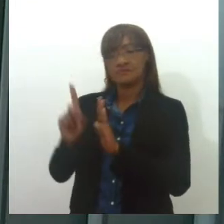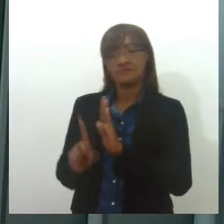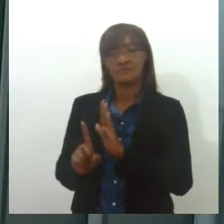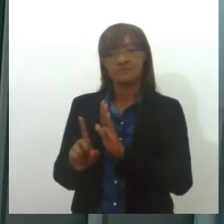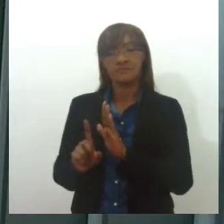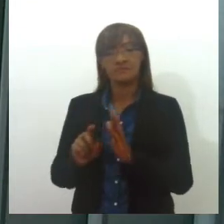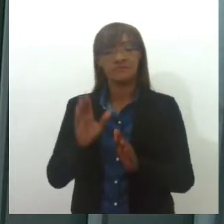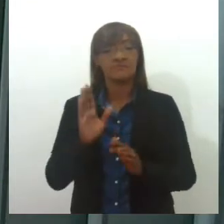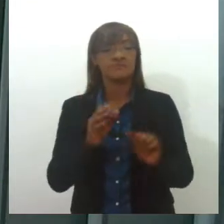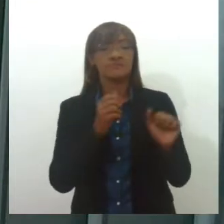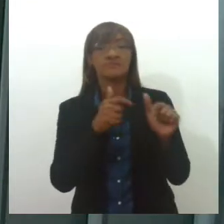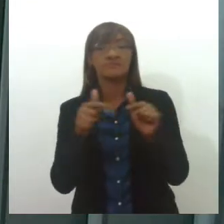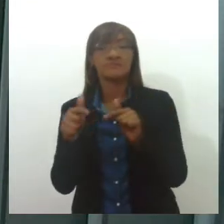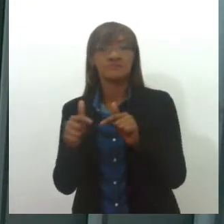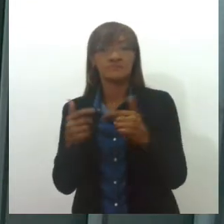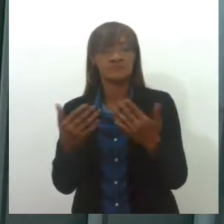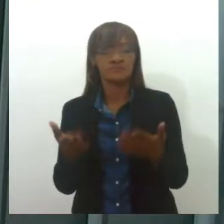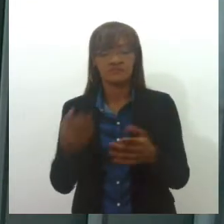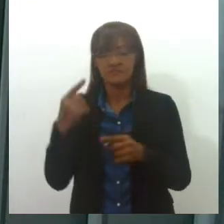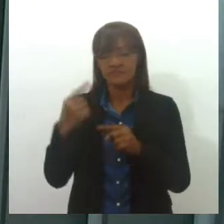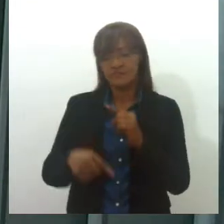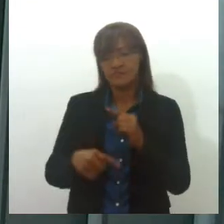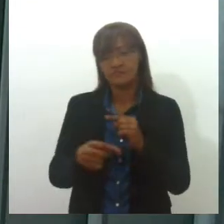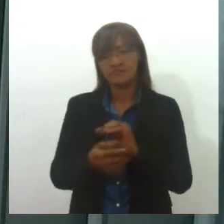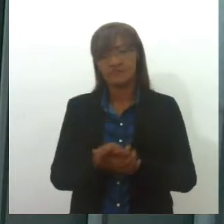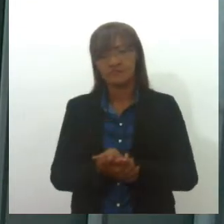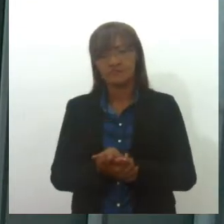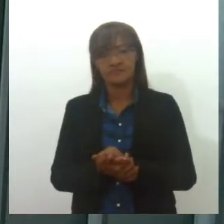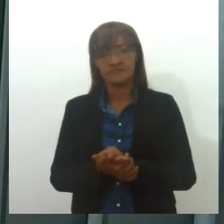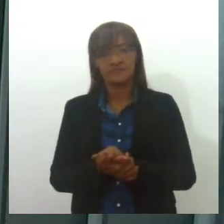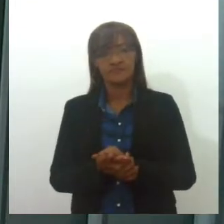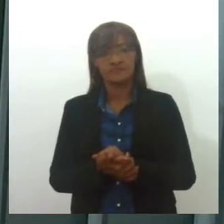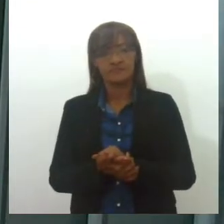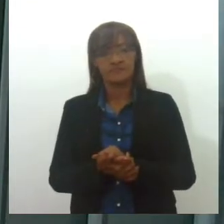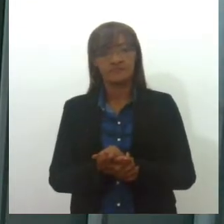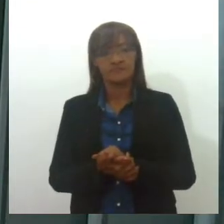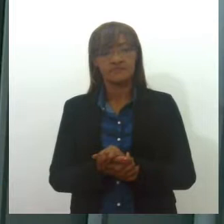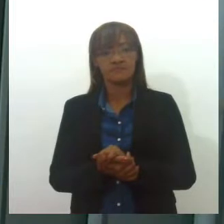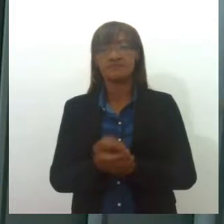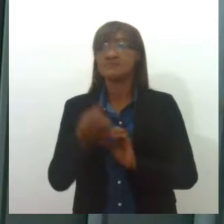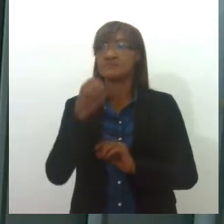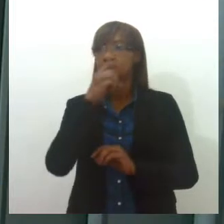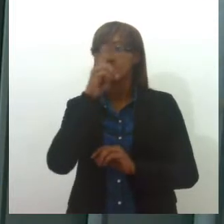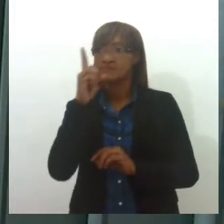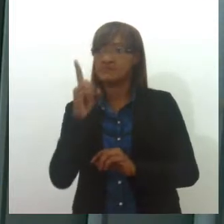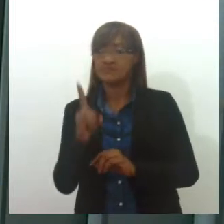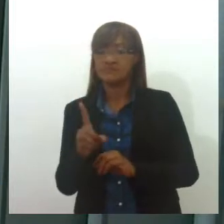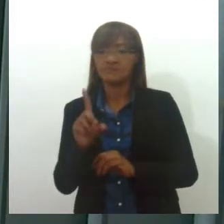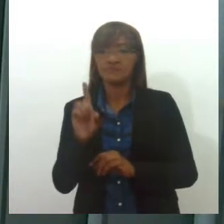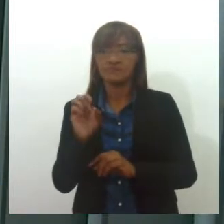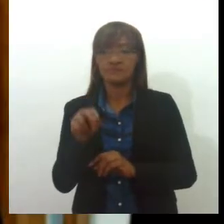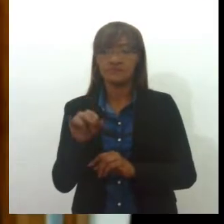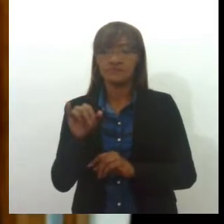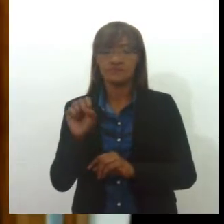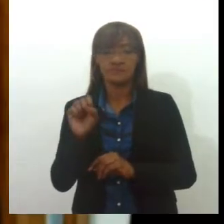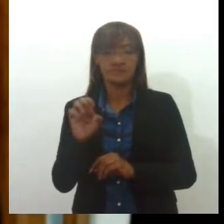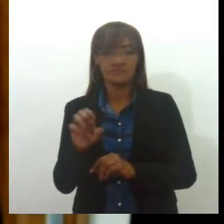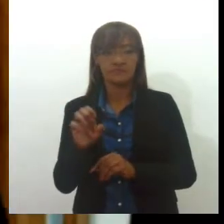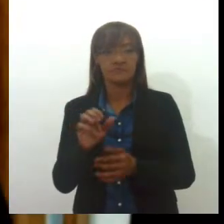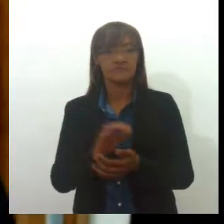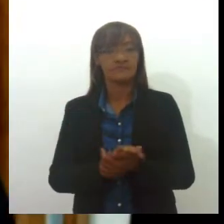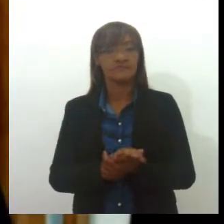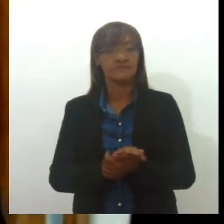esse serviço interrompido durante esses dias. Bom dia, Denise. Um prazer estar aqui com vocês, TV A Lese.